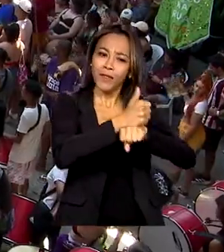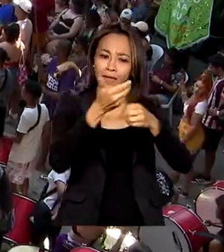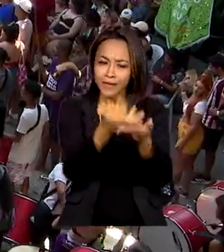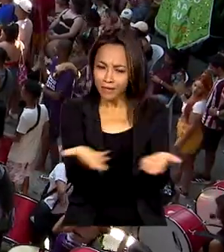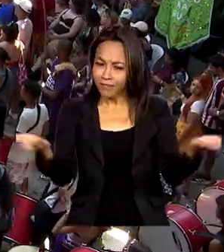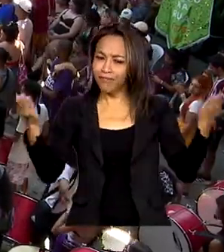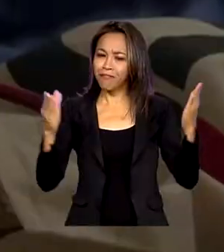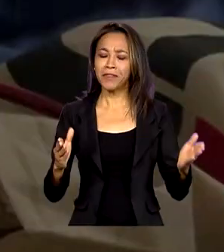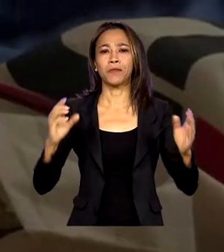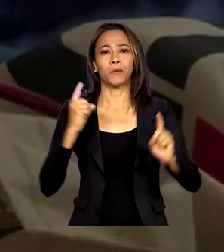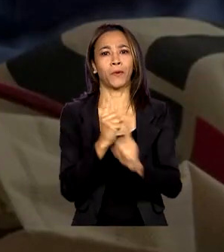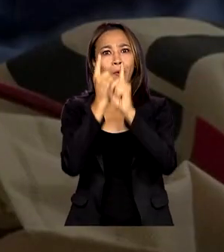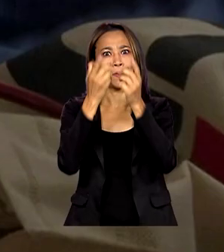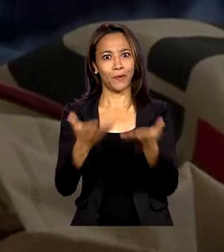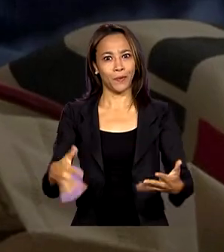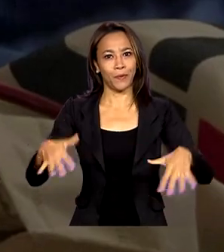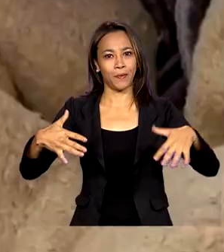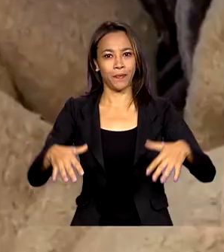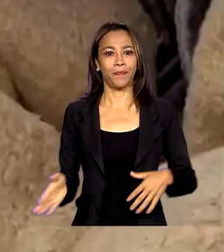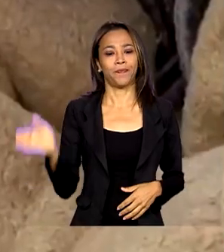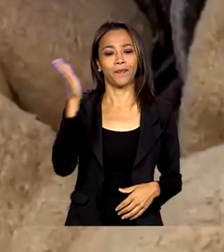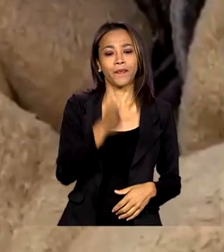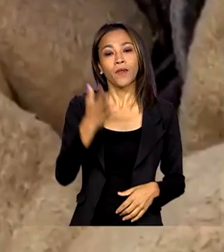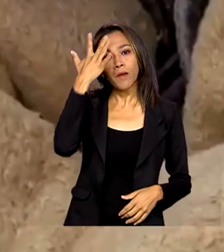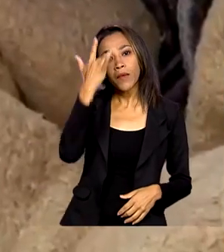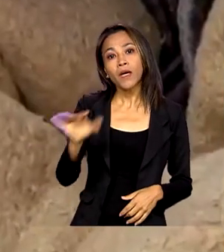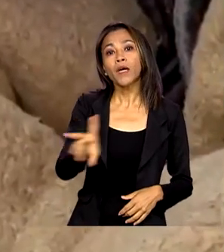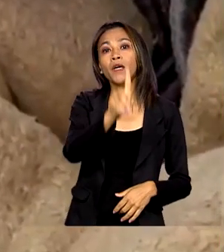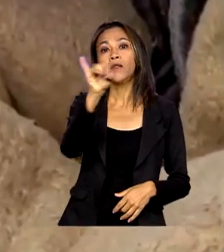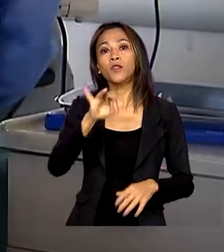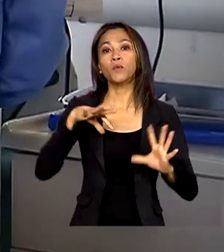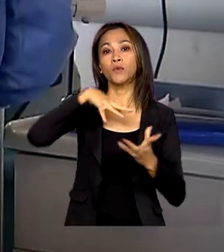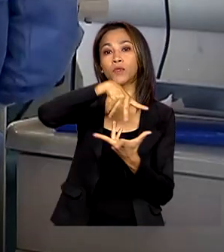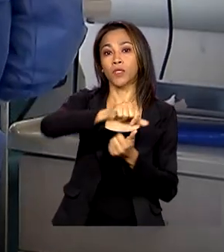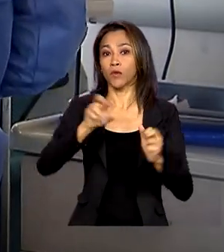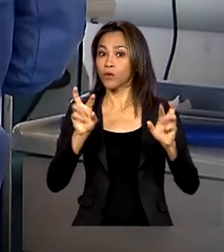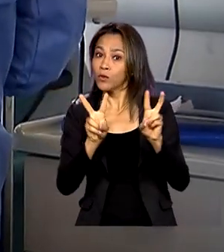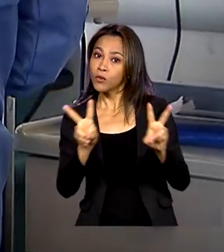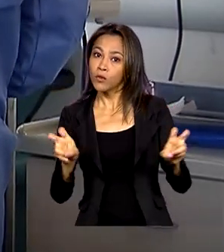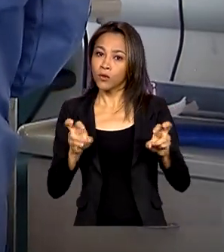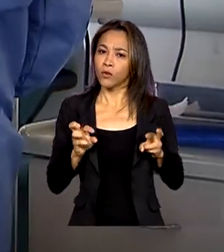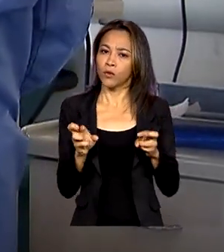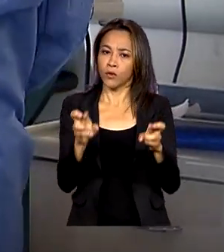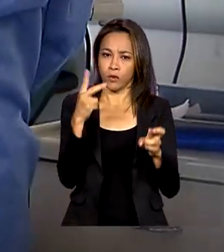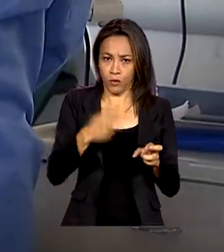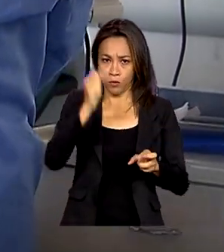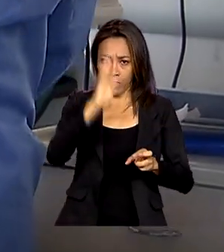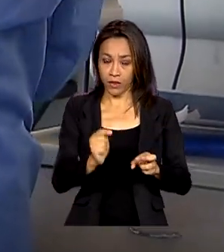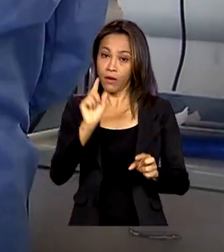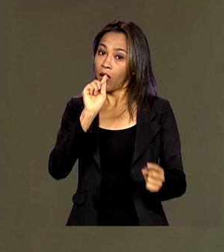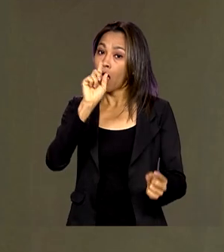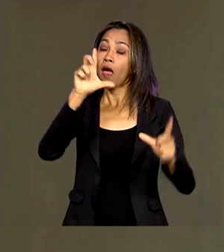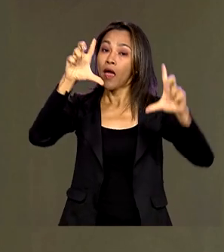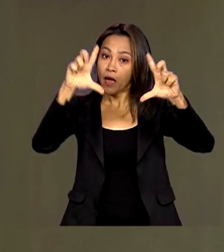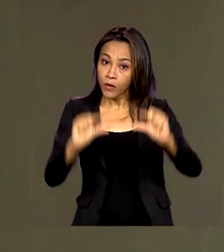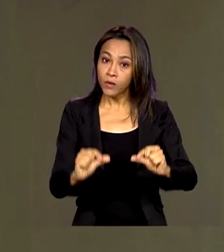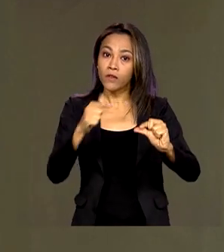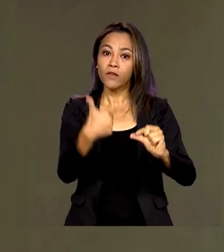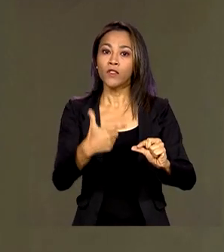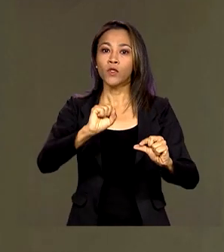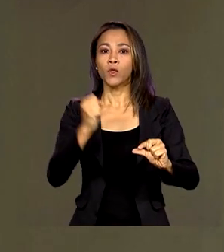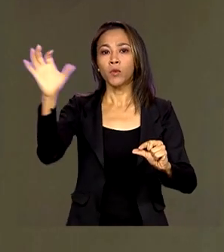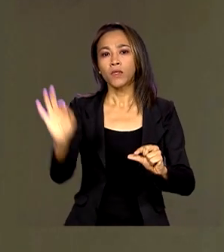estudantil. Amanhã é dia mundial do câncer e aqui no Brasil a meta é reduzir em 28%